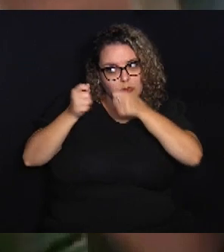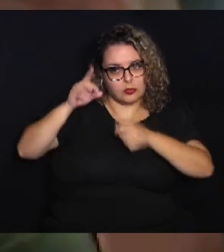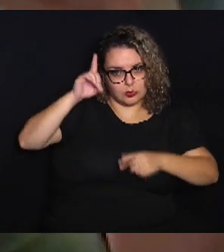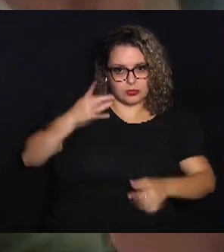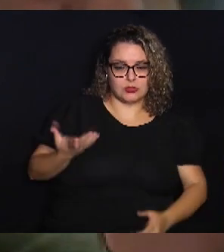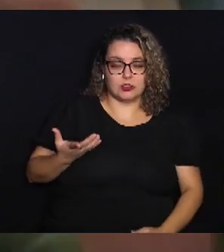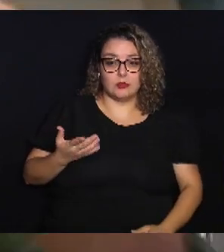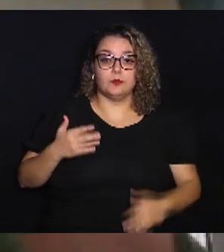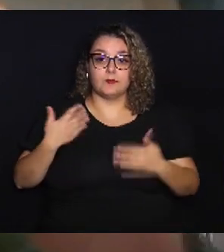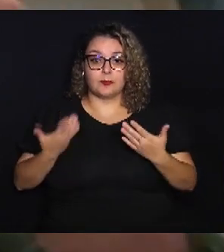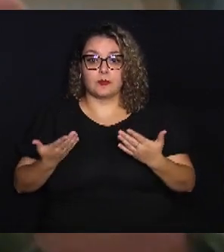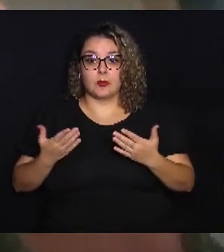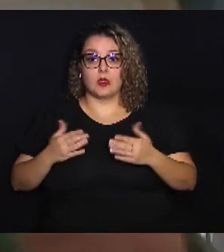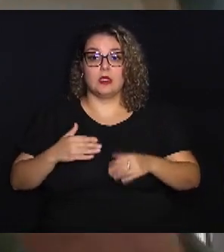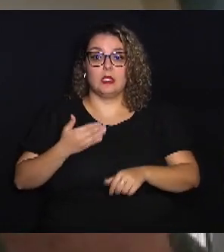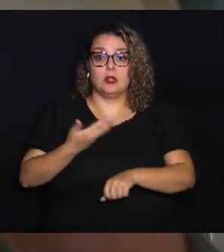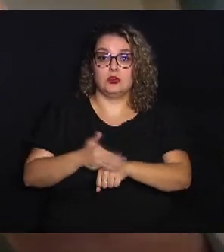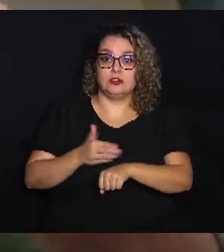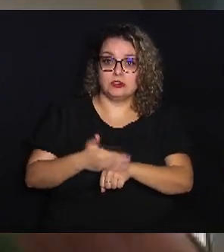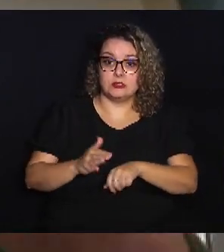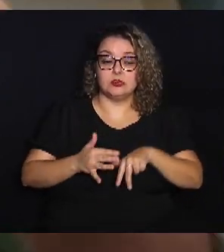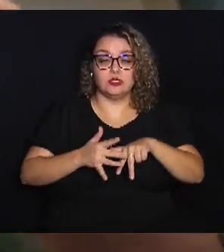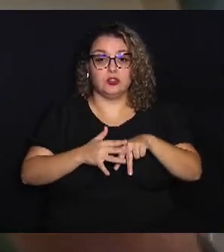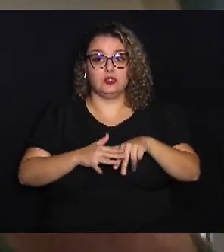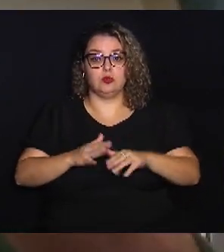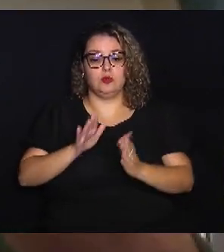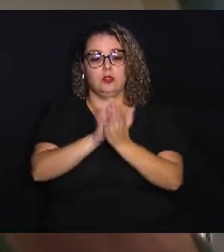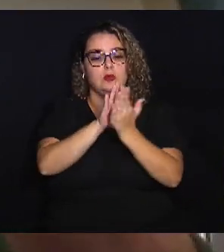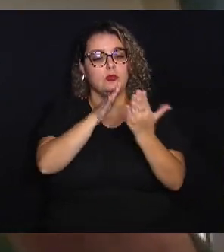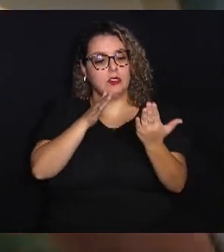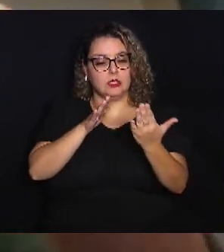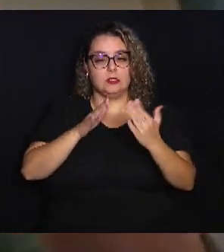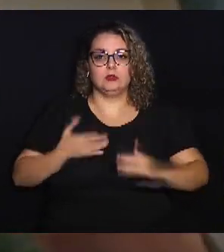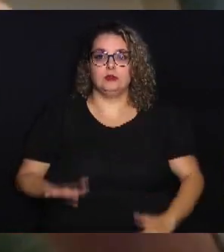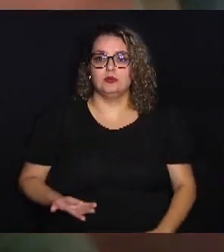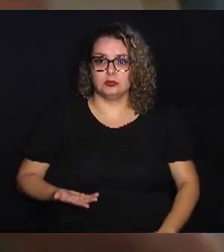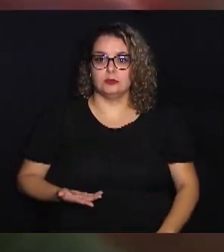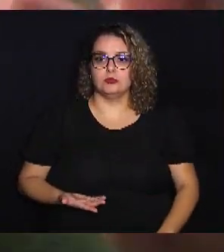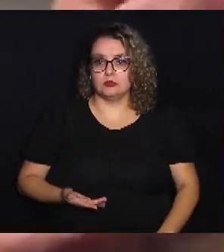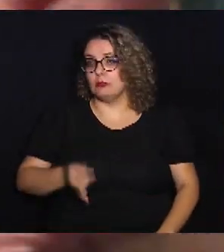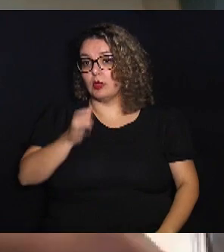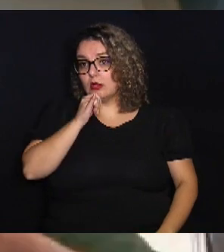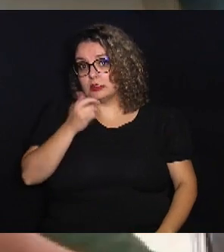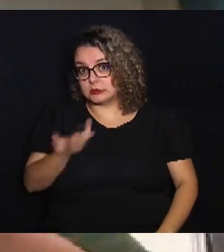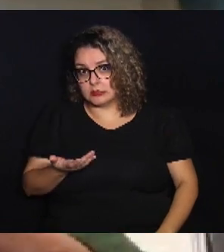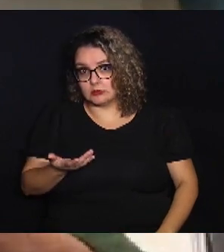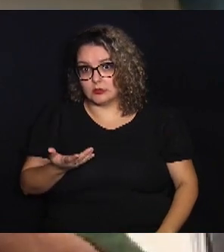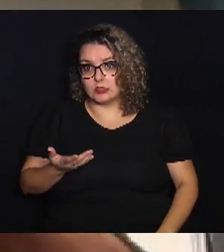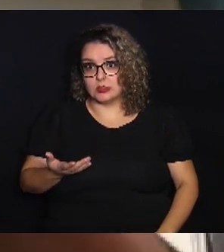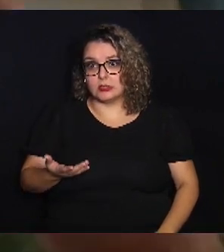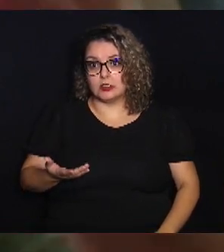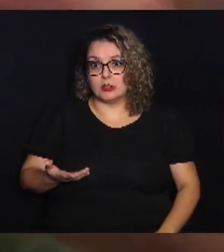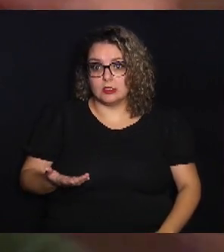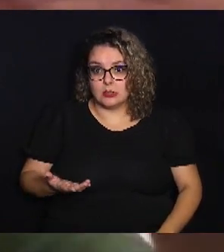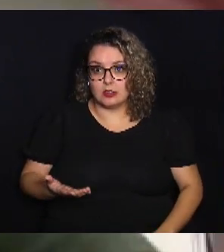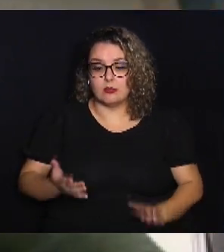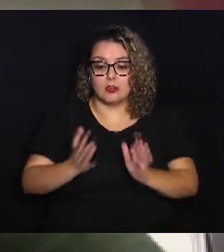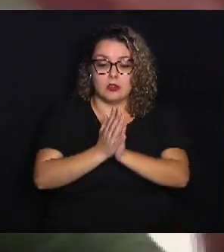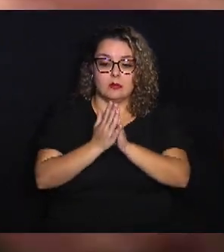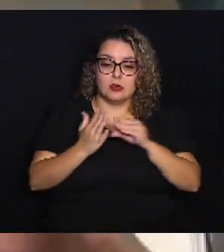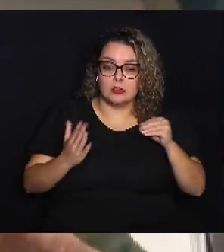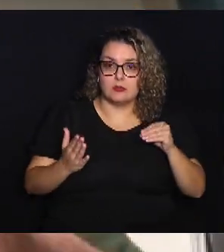Então, a gente treina o paciente com espelho, por exemplo. Para ele